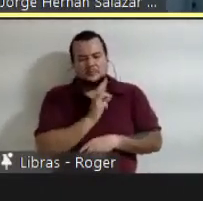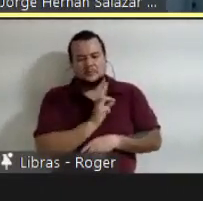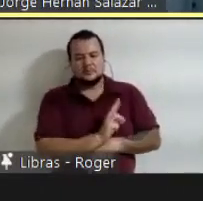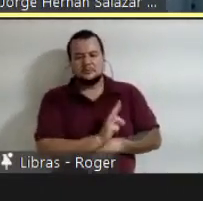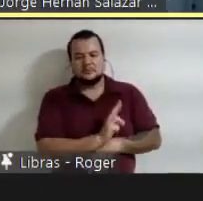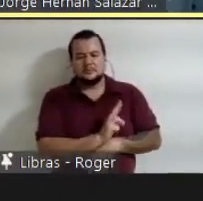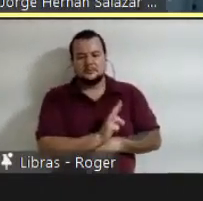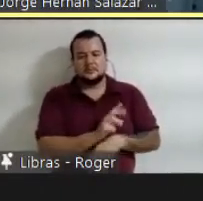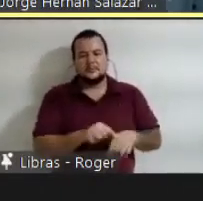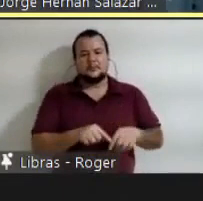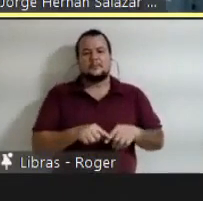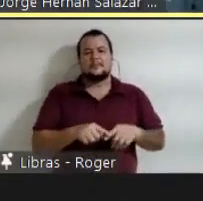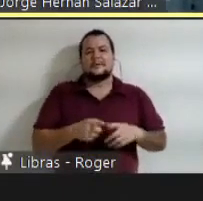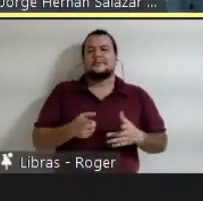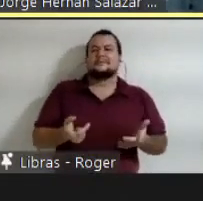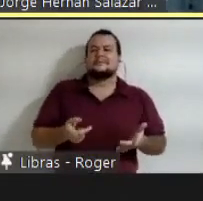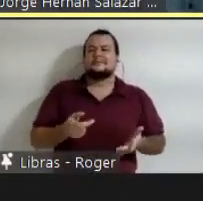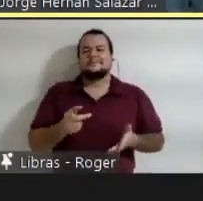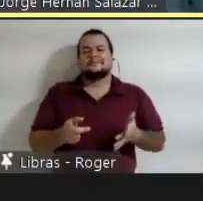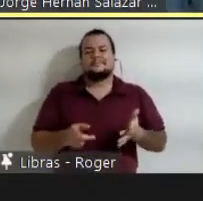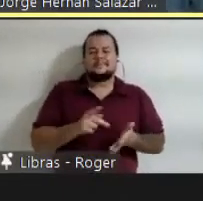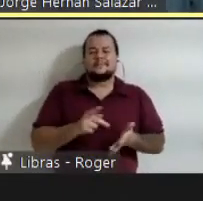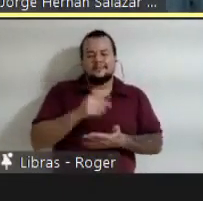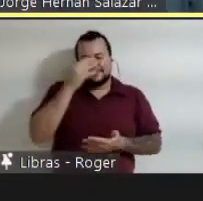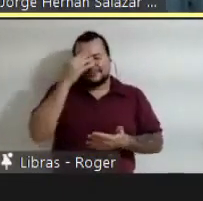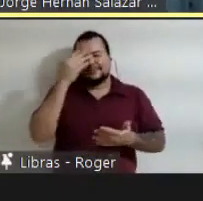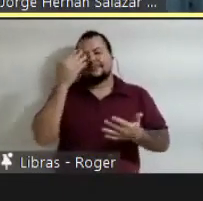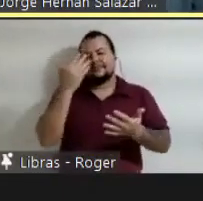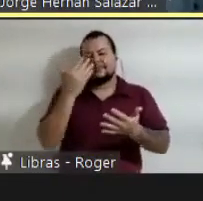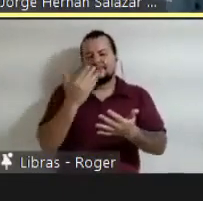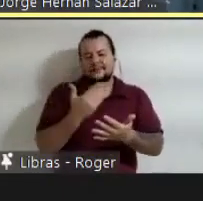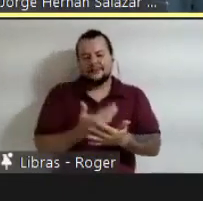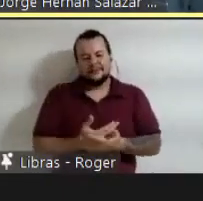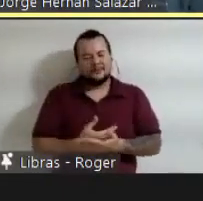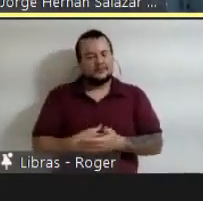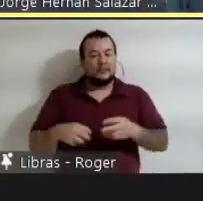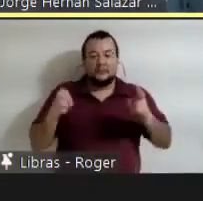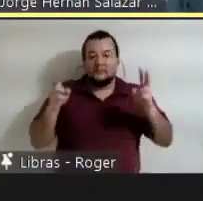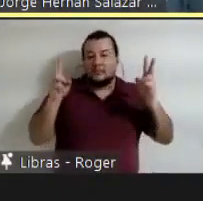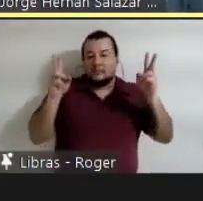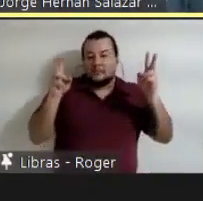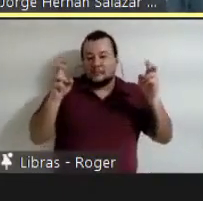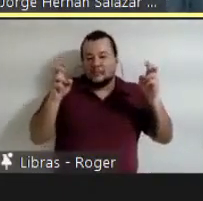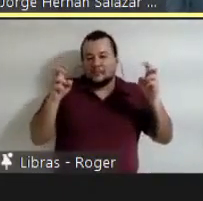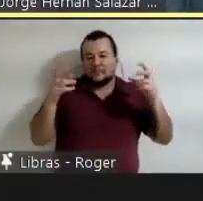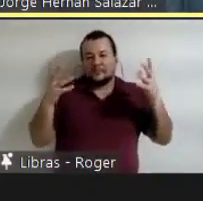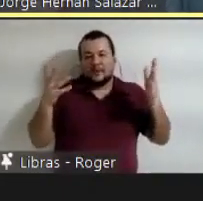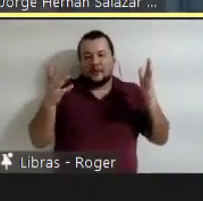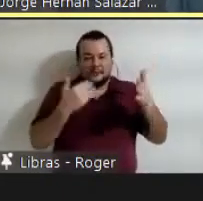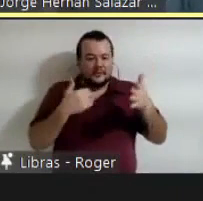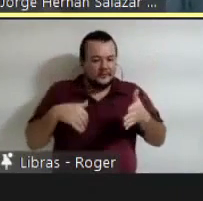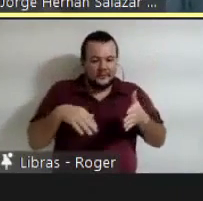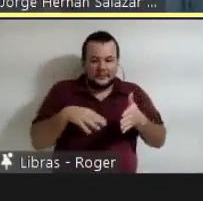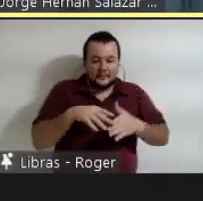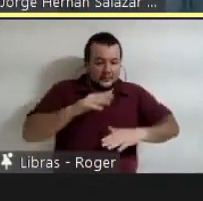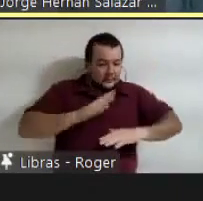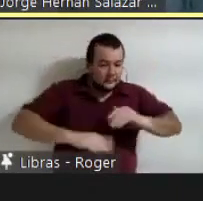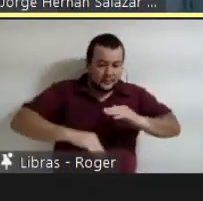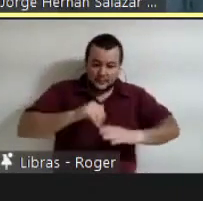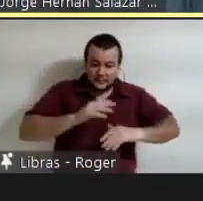opino eu, é um assunto ético. Todo profesional ambientalmente responsável deveria estar